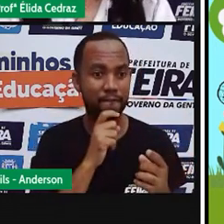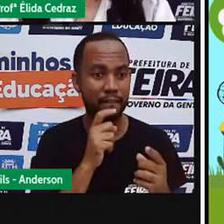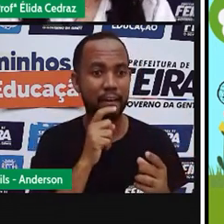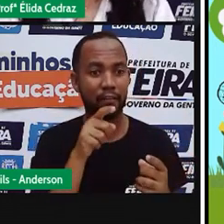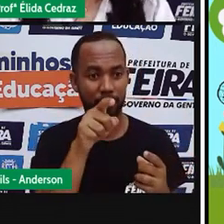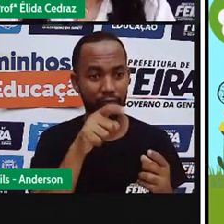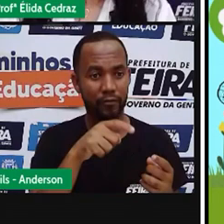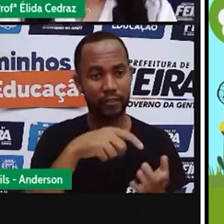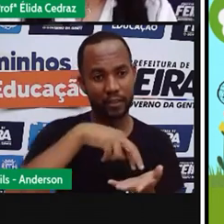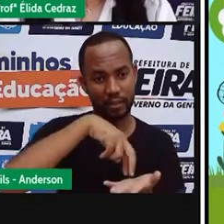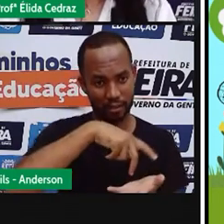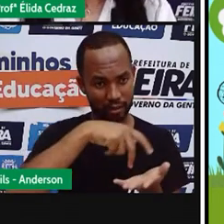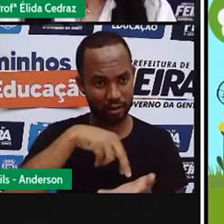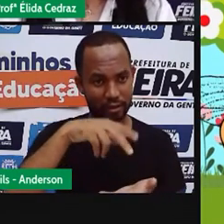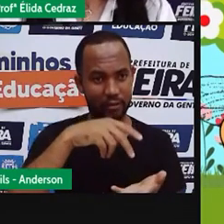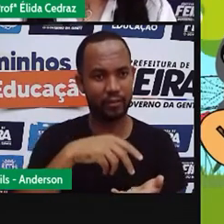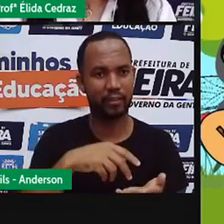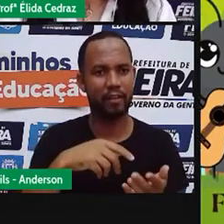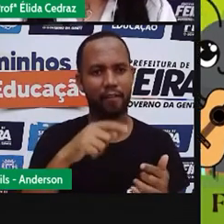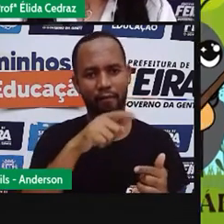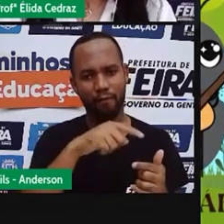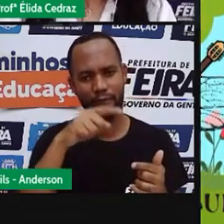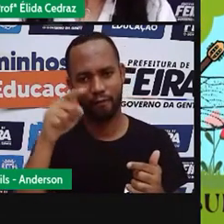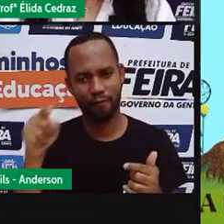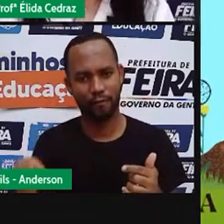para o seu trabalho dando de vida.